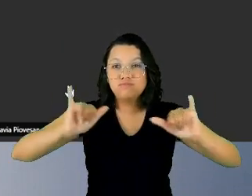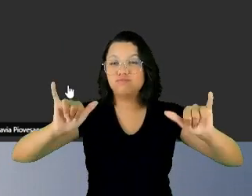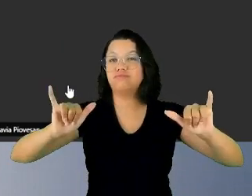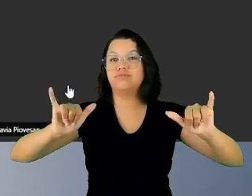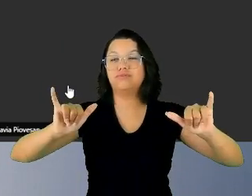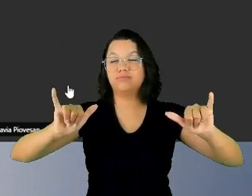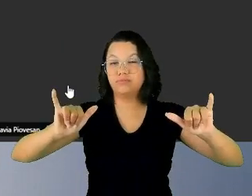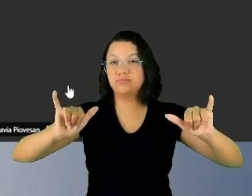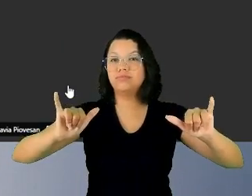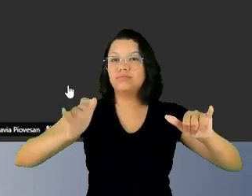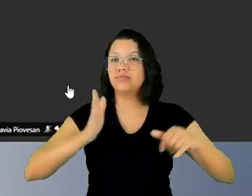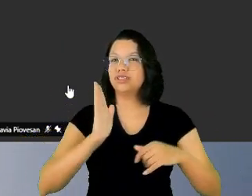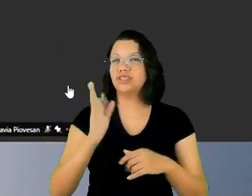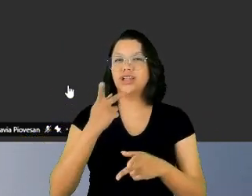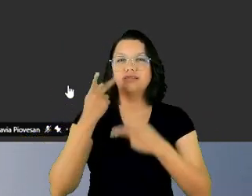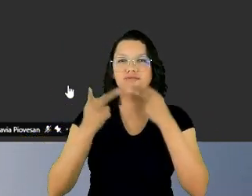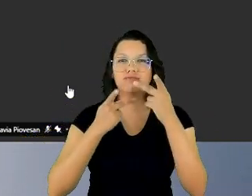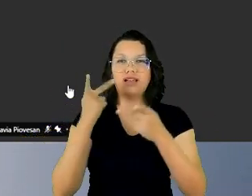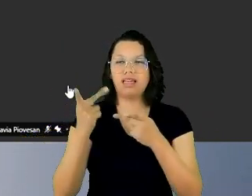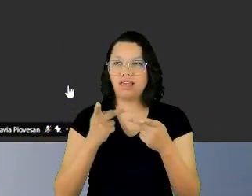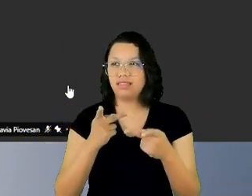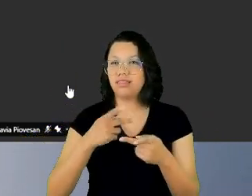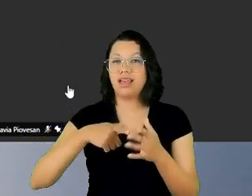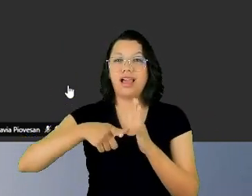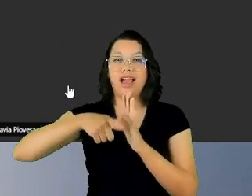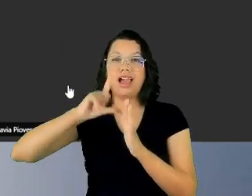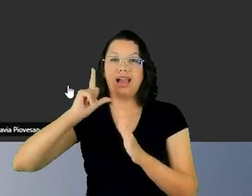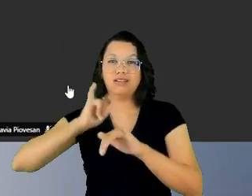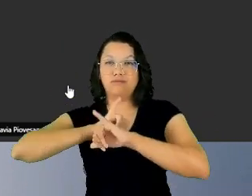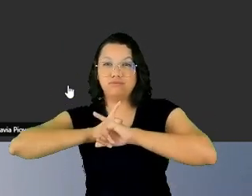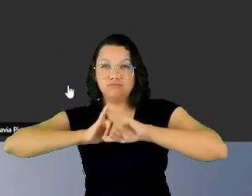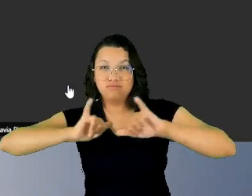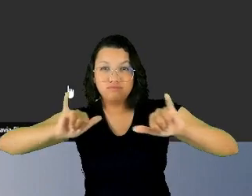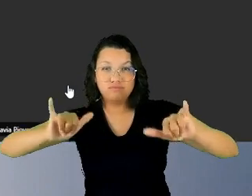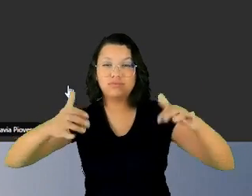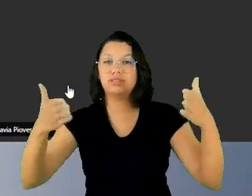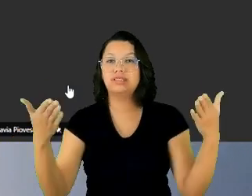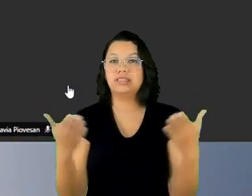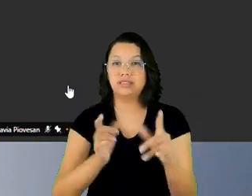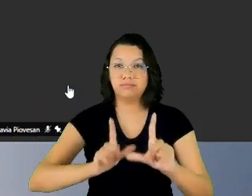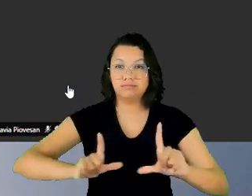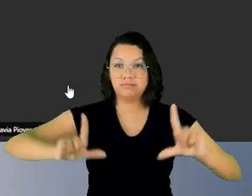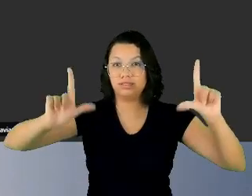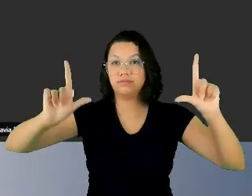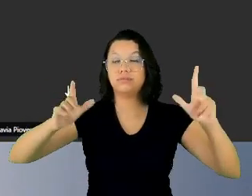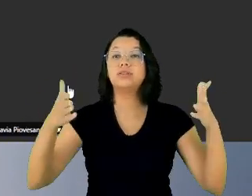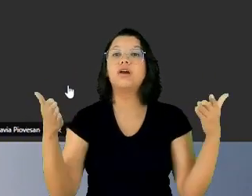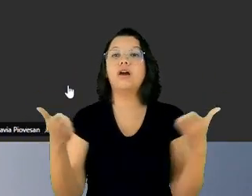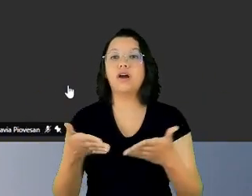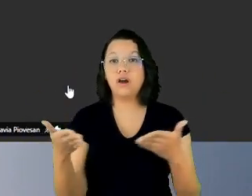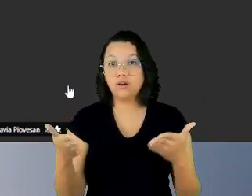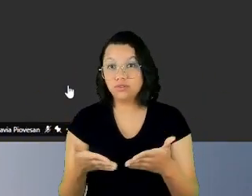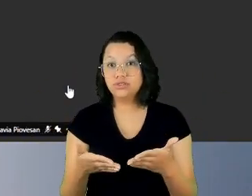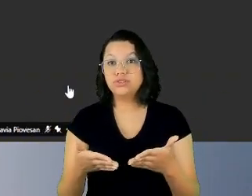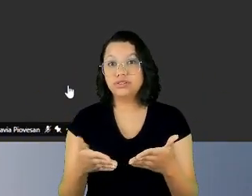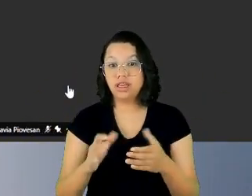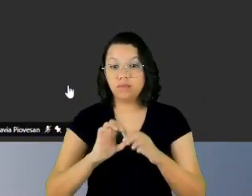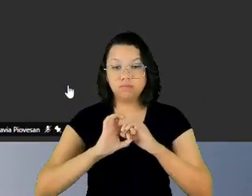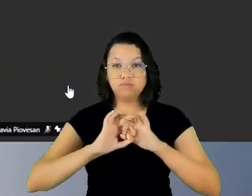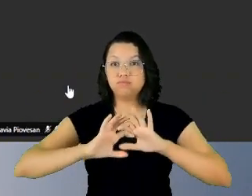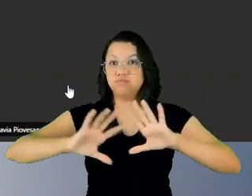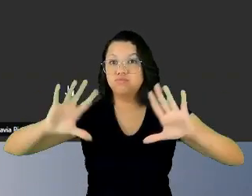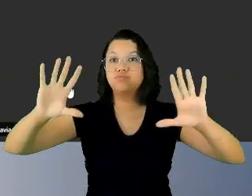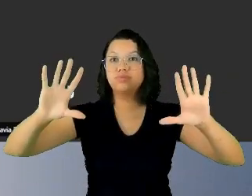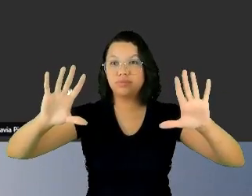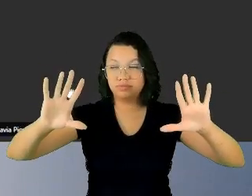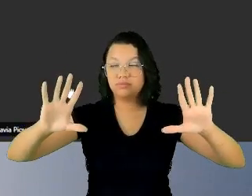dessa plataforma que hoje está sendo lançada. Eu digo que não imaginei que a